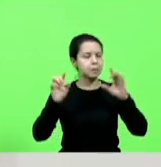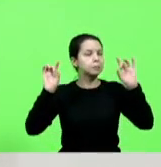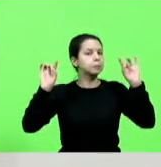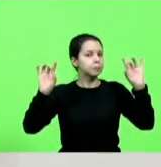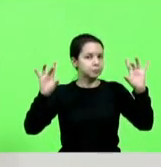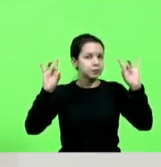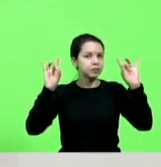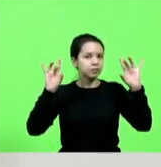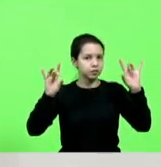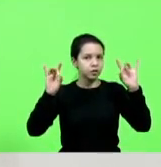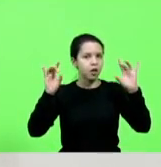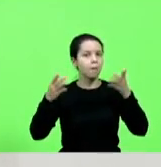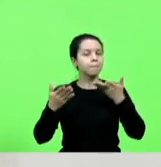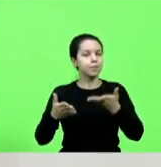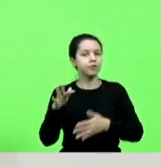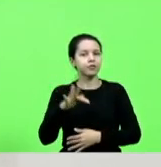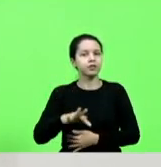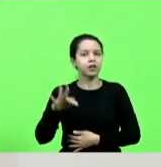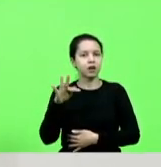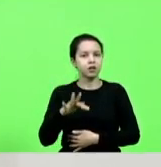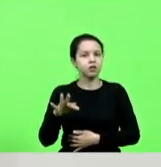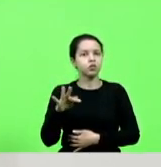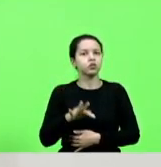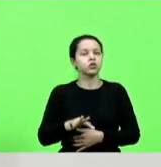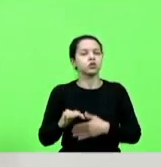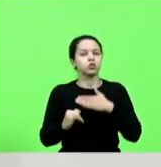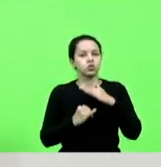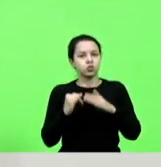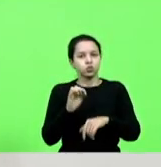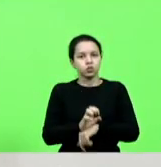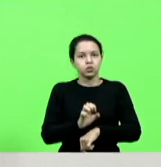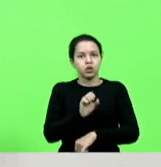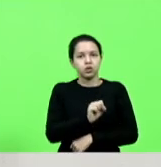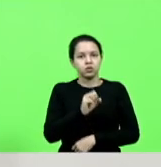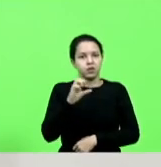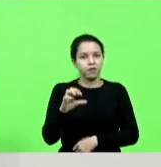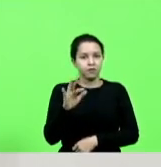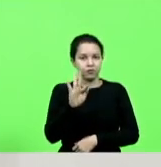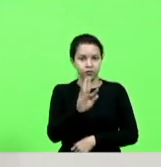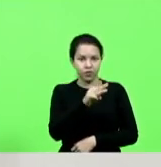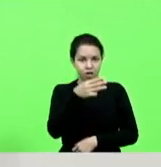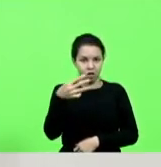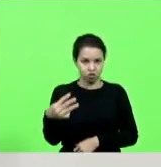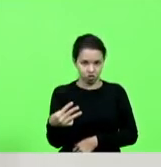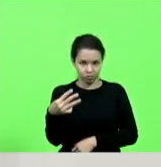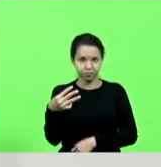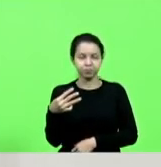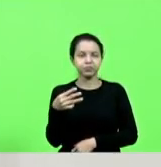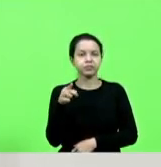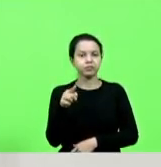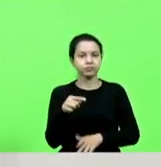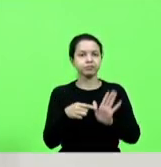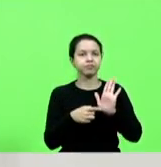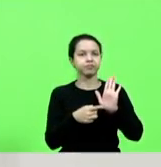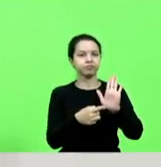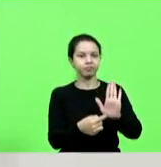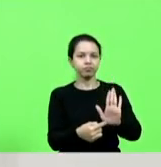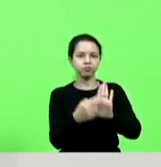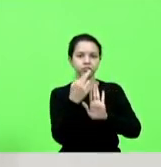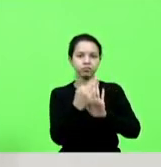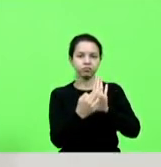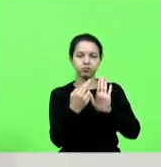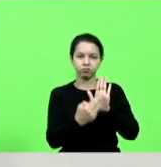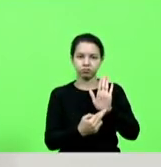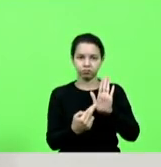para a federação das indústrias do estado de Santa Catarina para a Fiesc onde apresenta um relatório